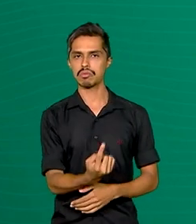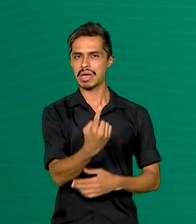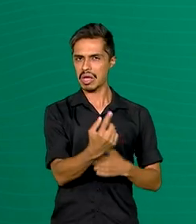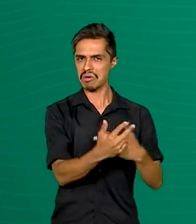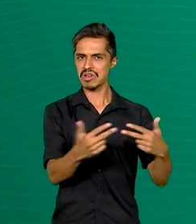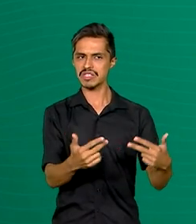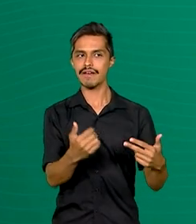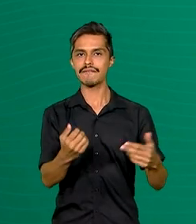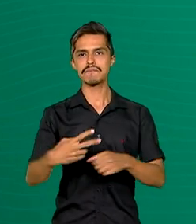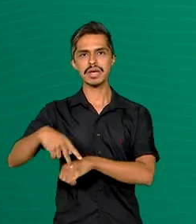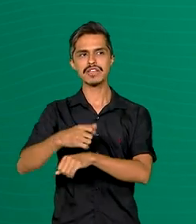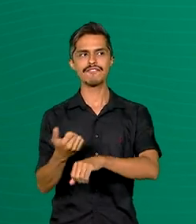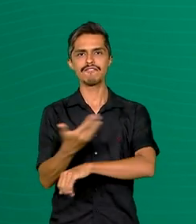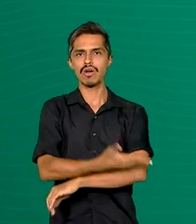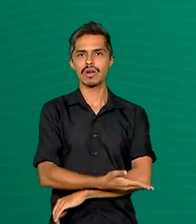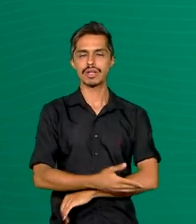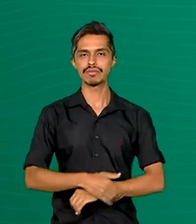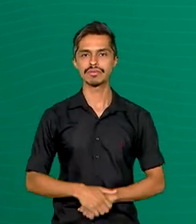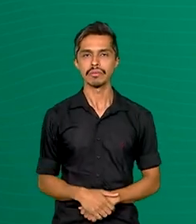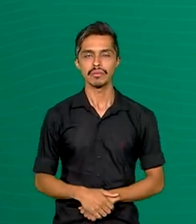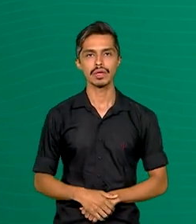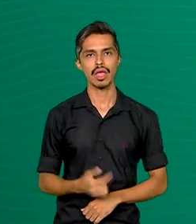coisa fora do seu país. É um troféu para mim.